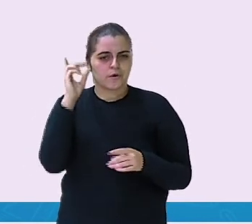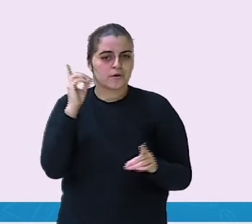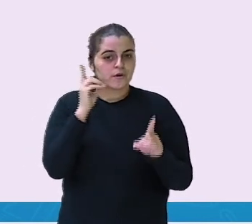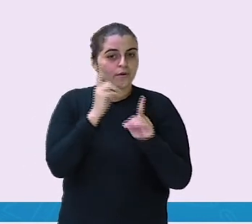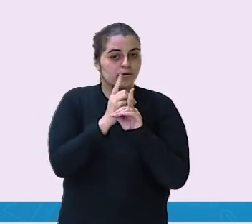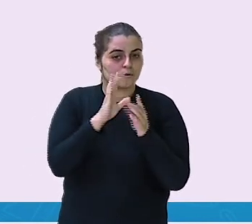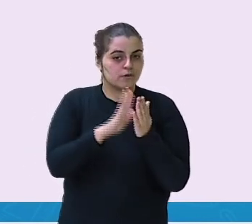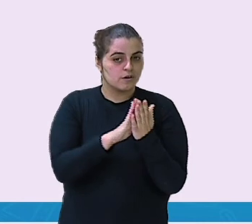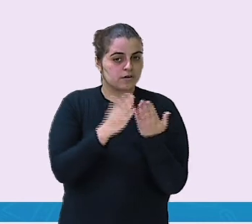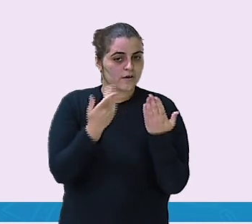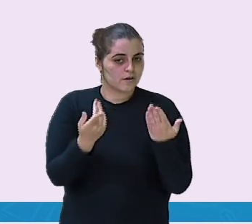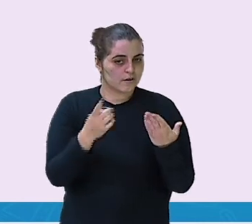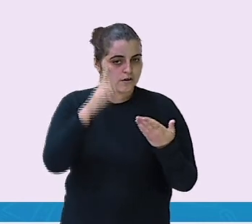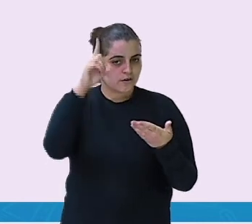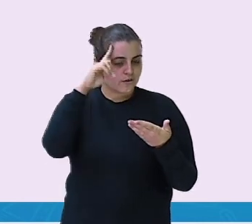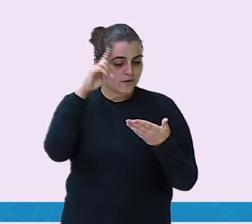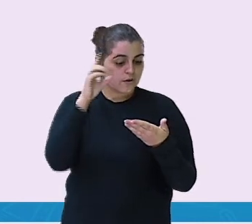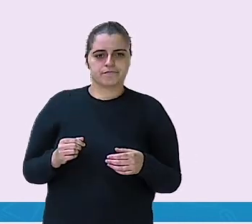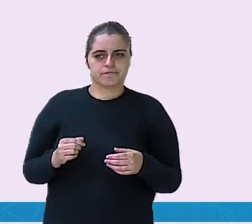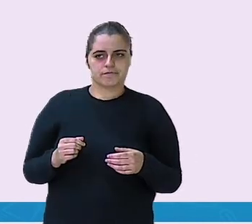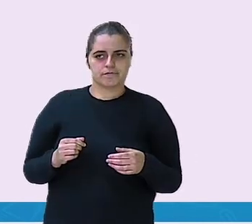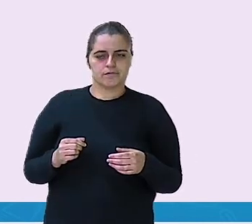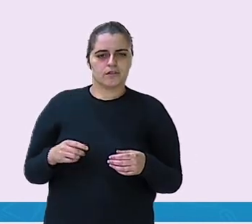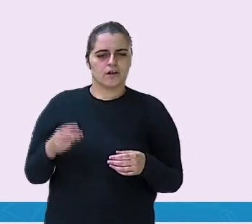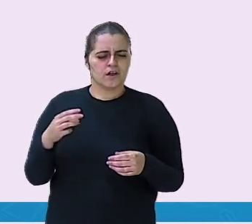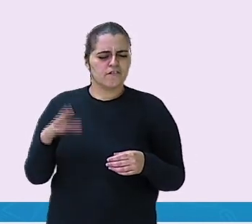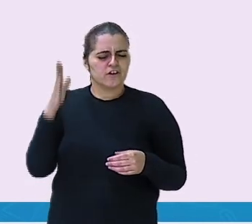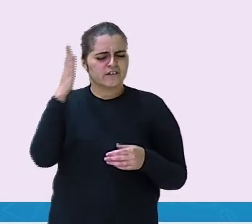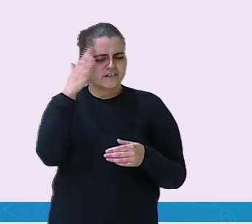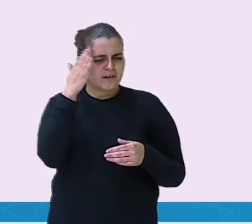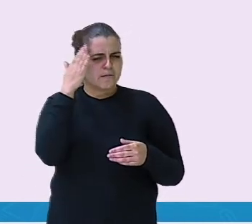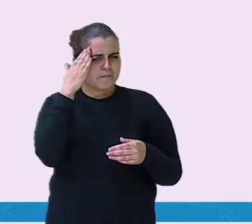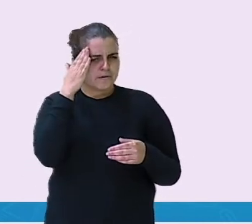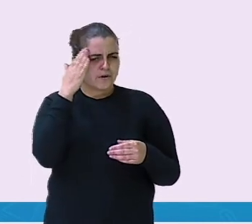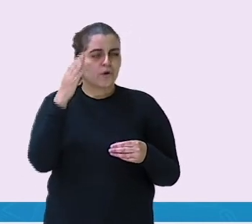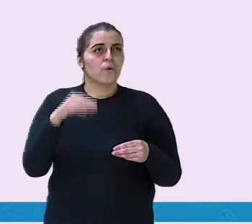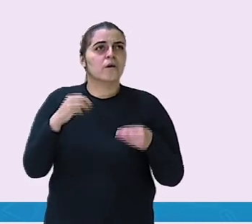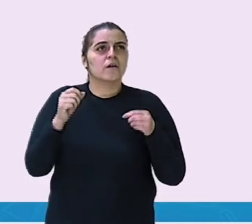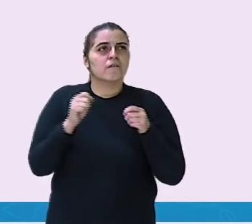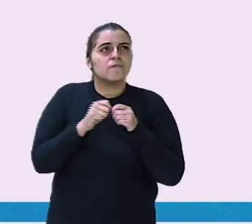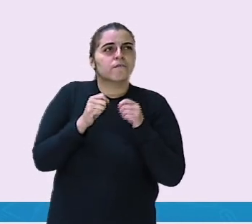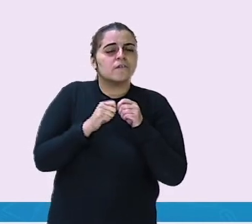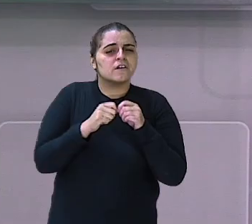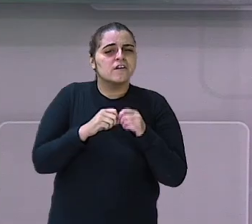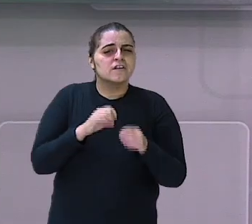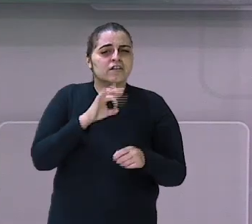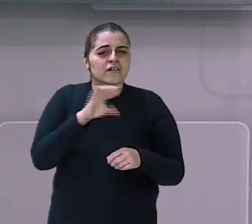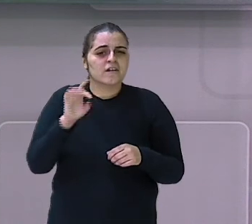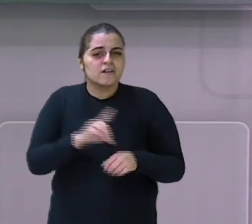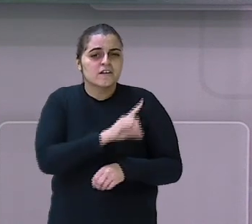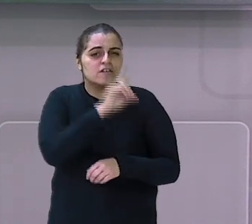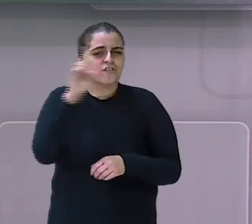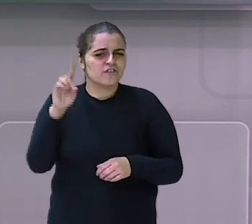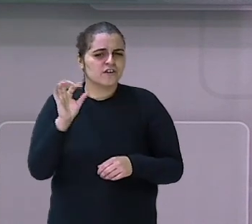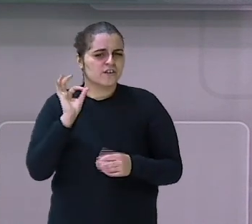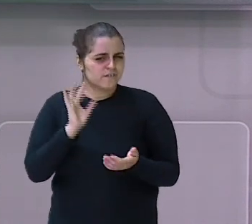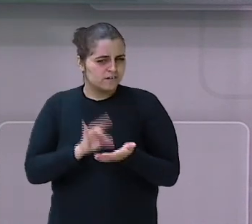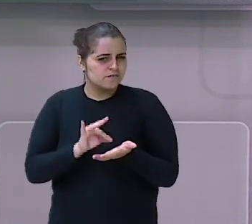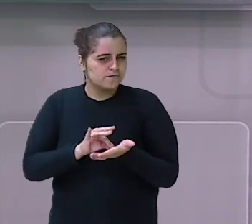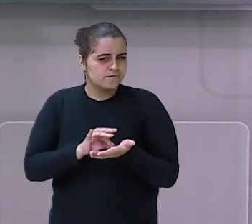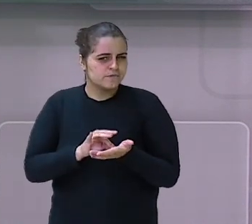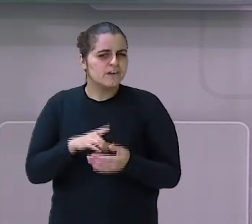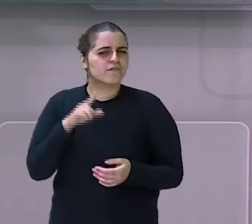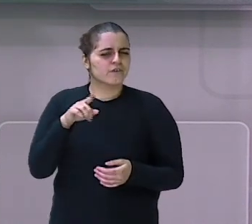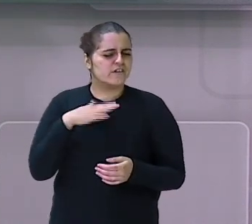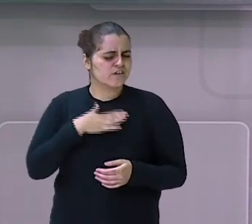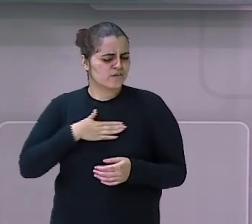Mas, qualquer momento que eu voltar e pegar, eu vou saber o que eu fiz cada dia. Não é assim? E